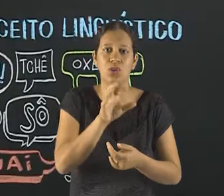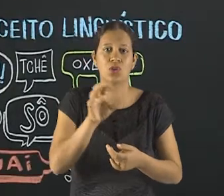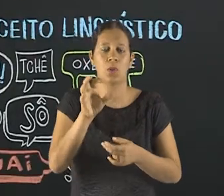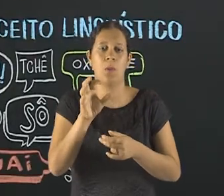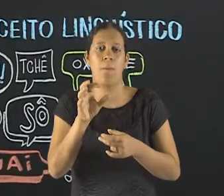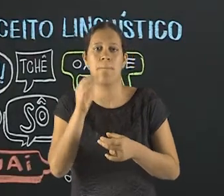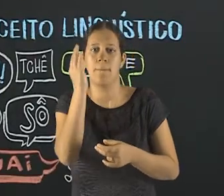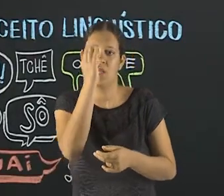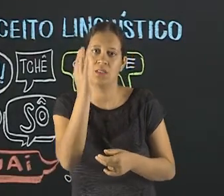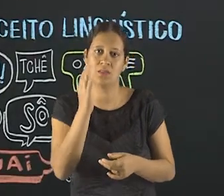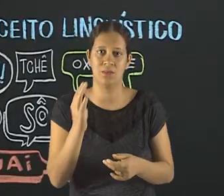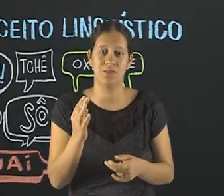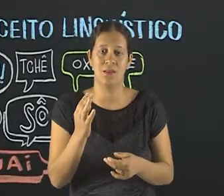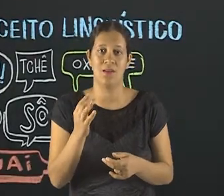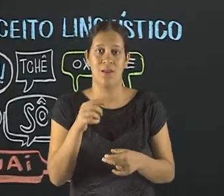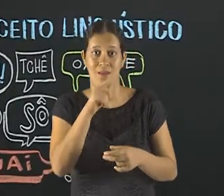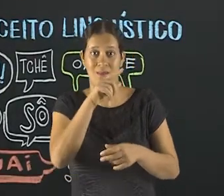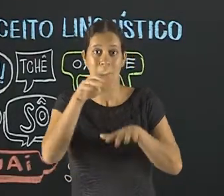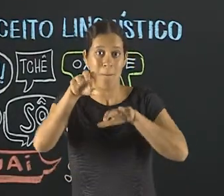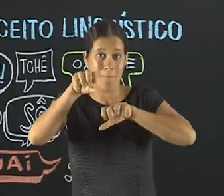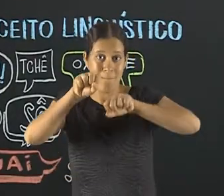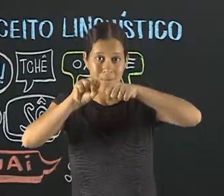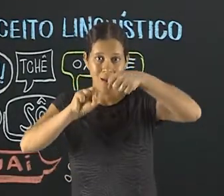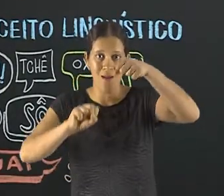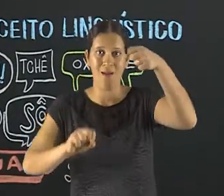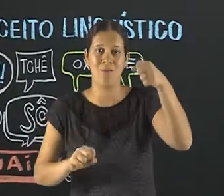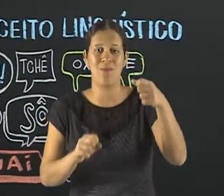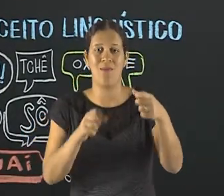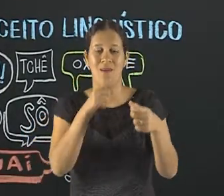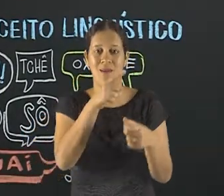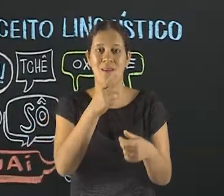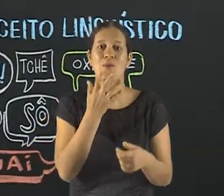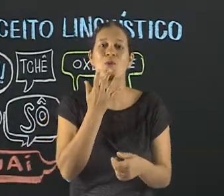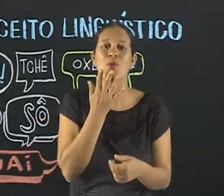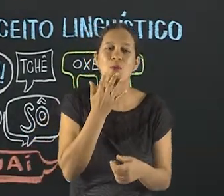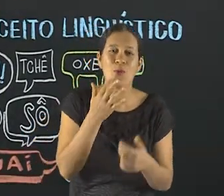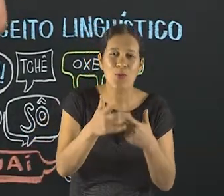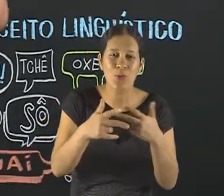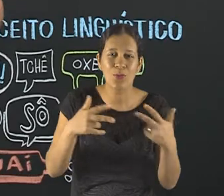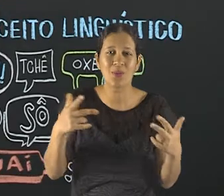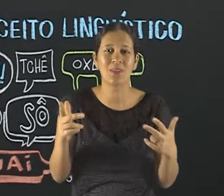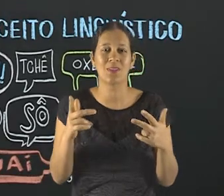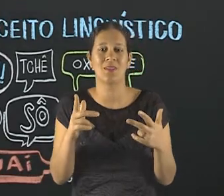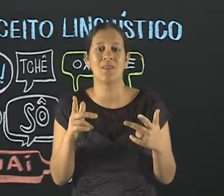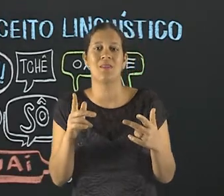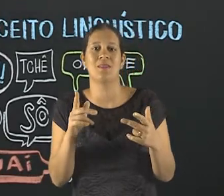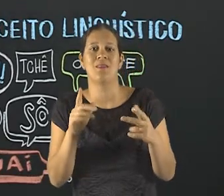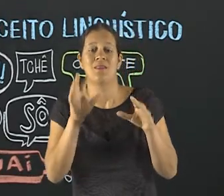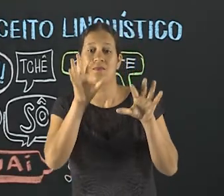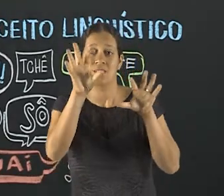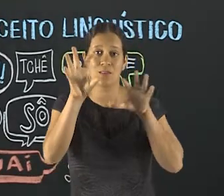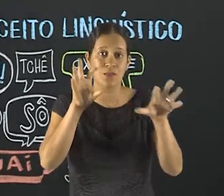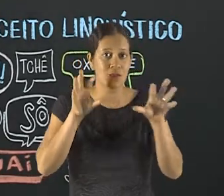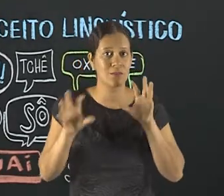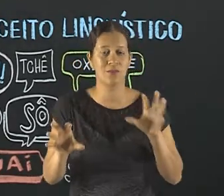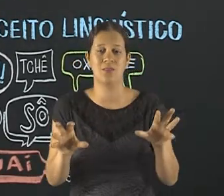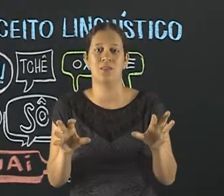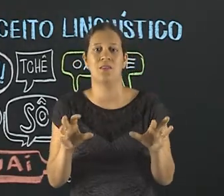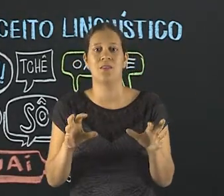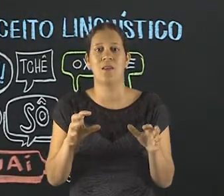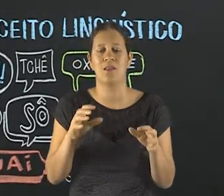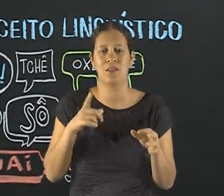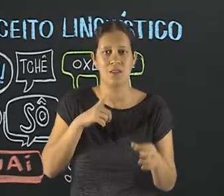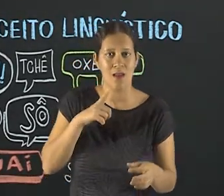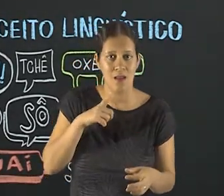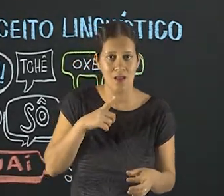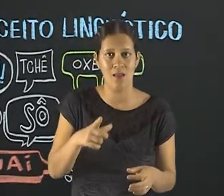só, você deve ter percebido que esse mapa aqui tem um colorido diferente, especial, ele não representa exatamente as delimitações geográficas que